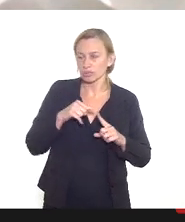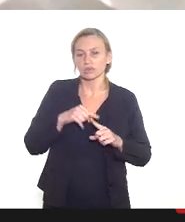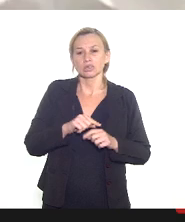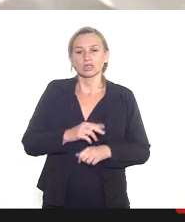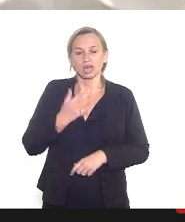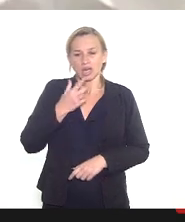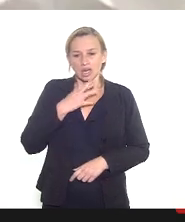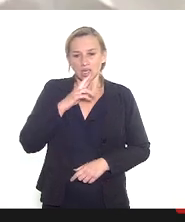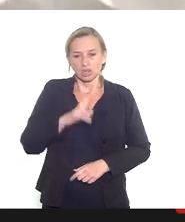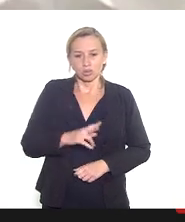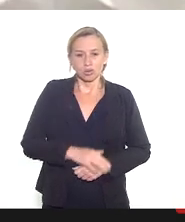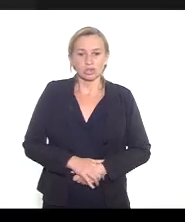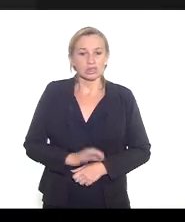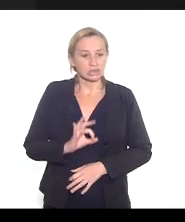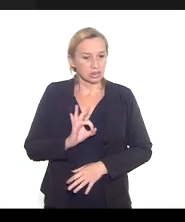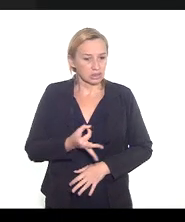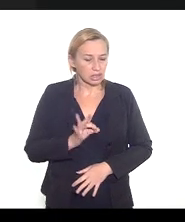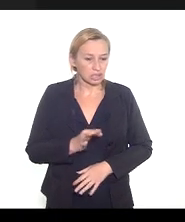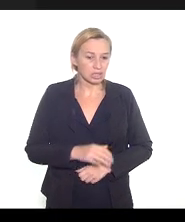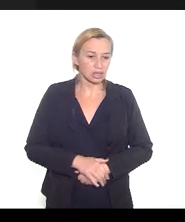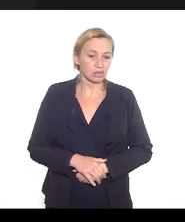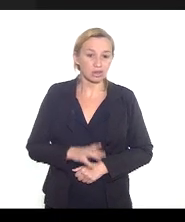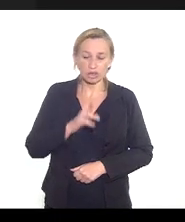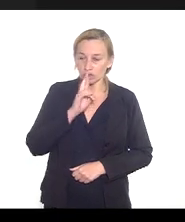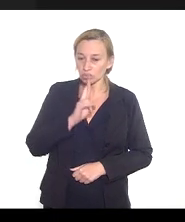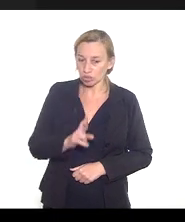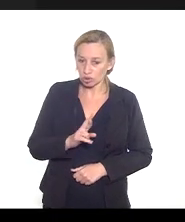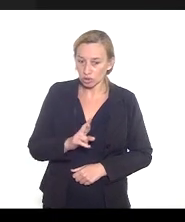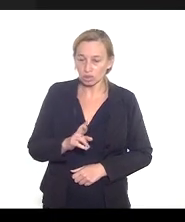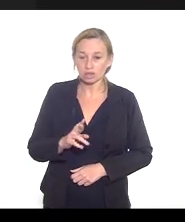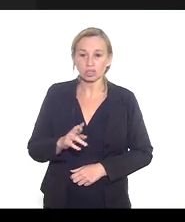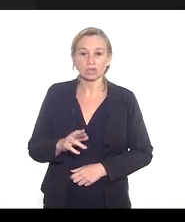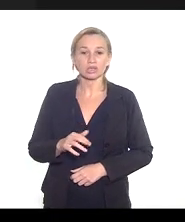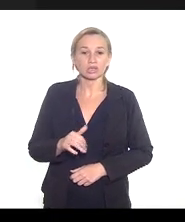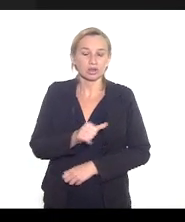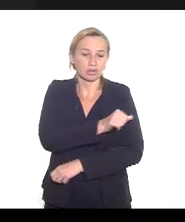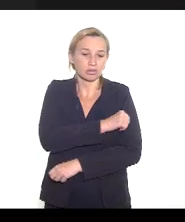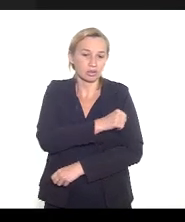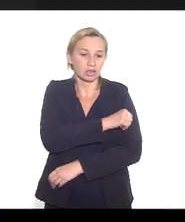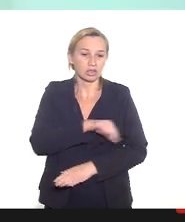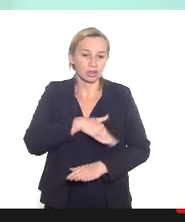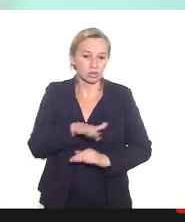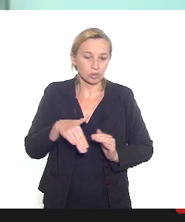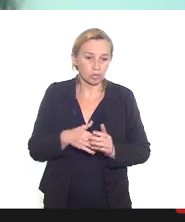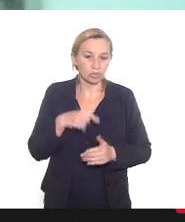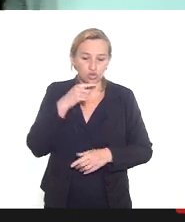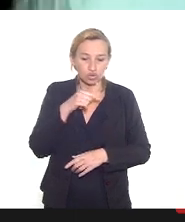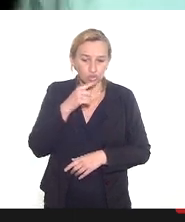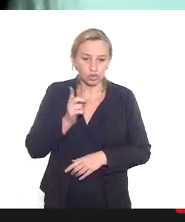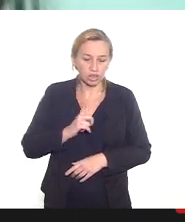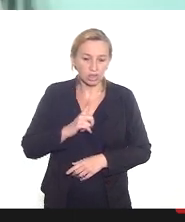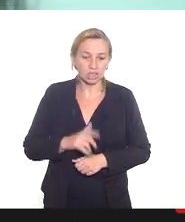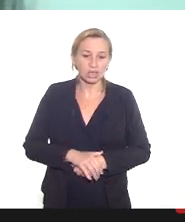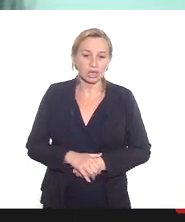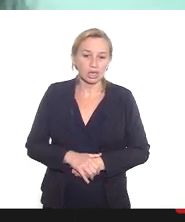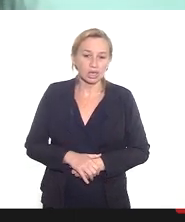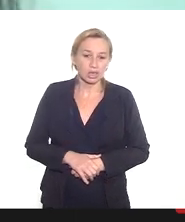resposta com certeza respondendo a enfermeira Regiane e a todos e todas que tenham dúvidas né